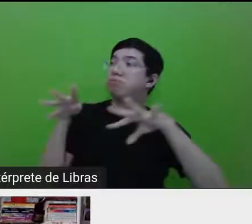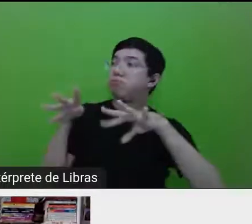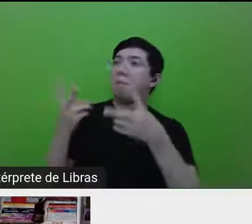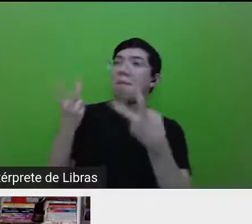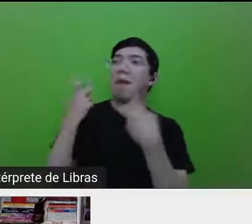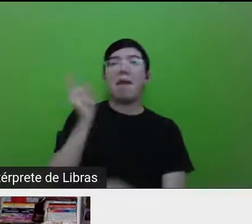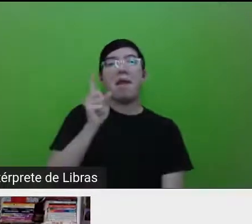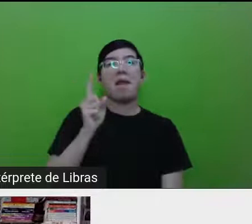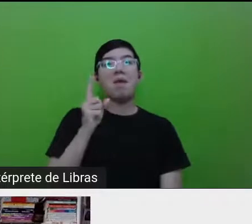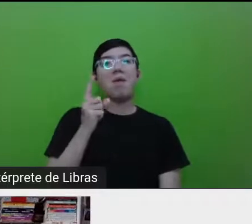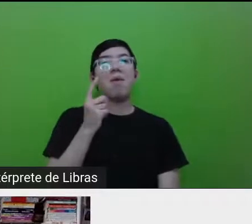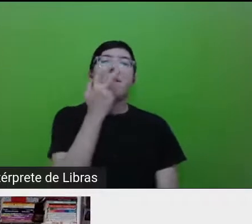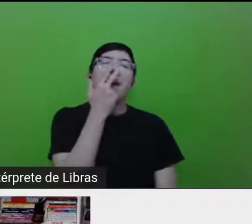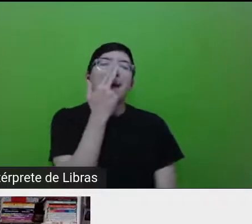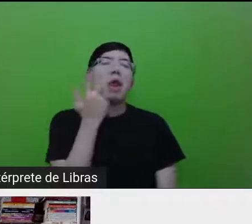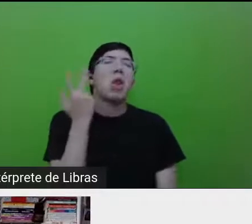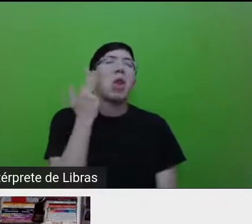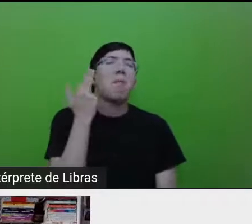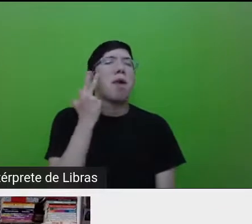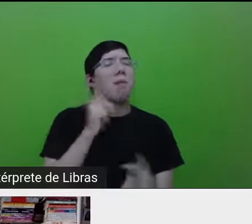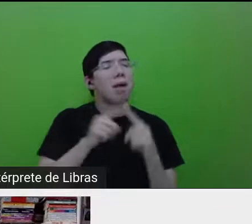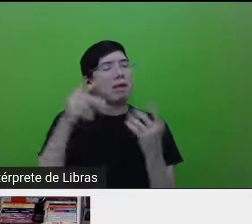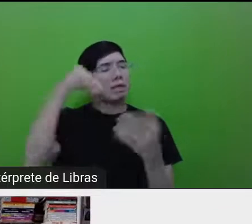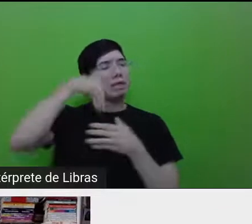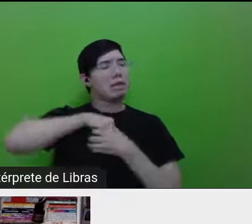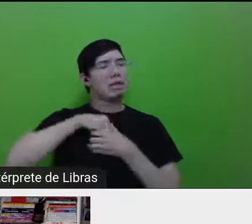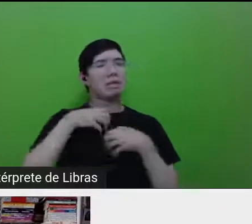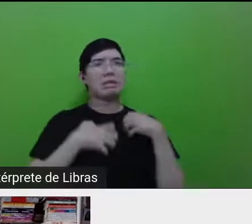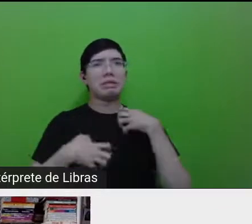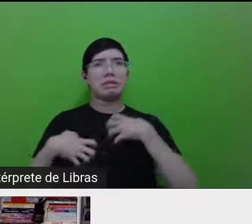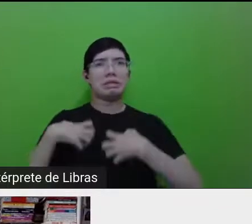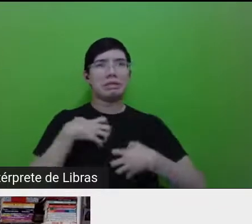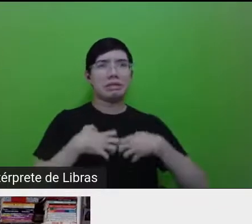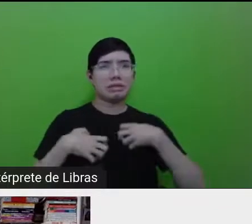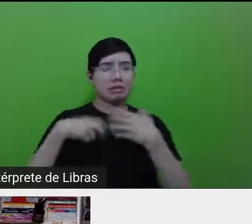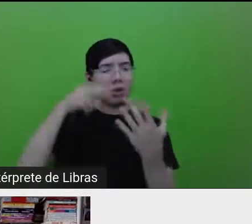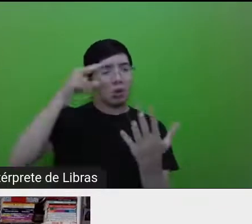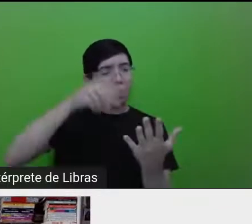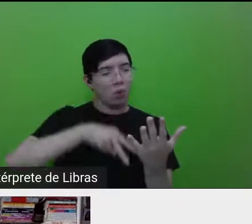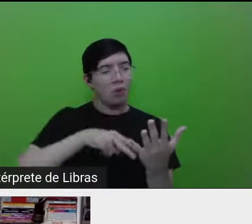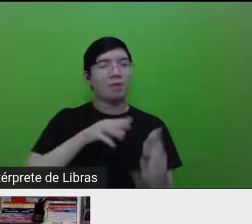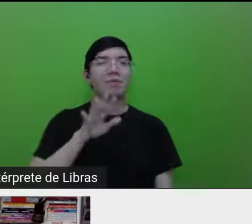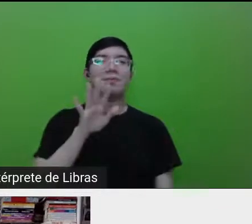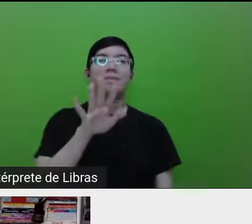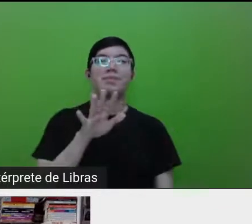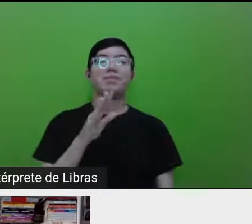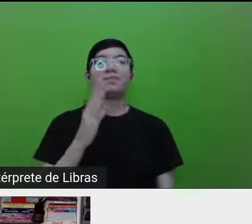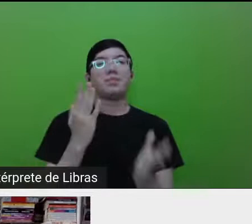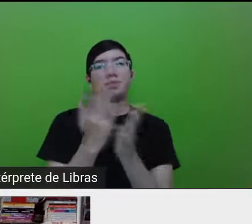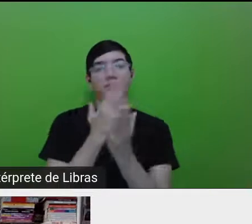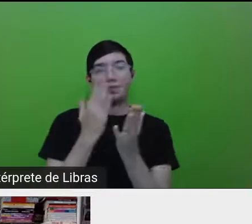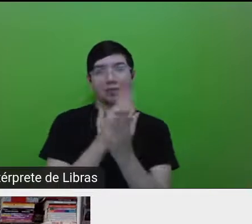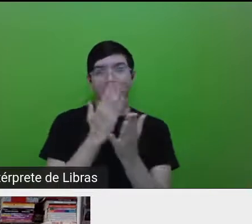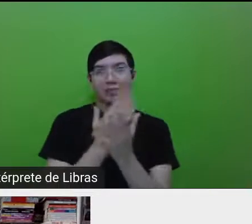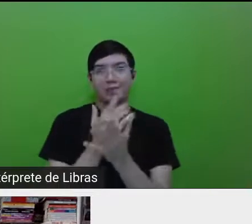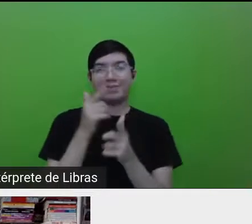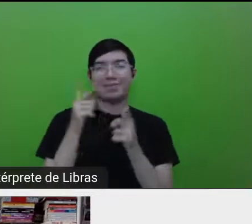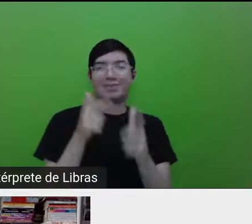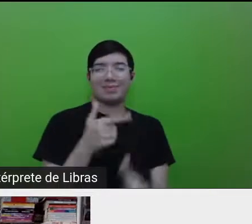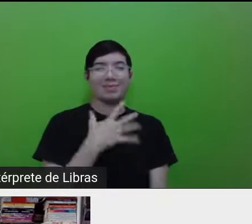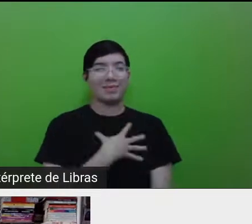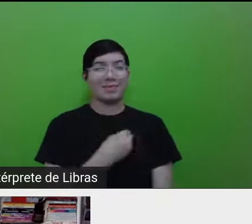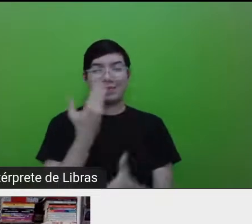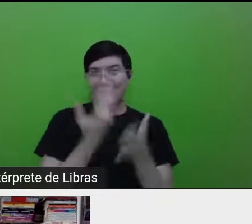na filha perdida, né? Eu falei desse clube de leitura e foi curioso ver que